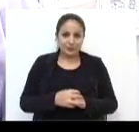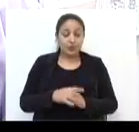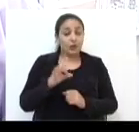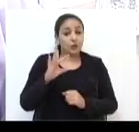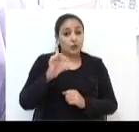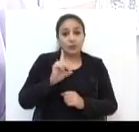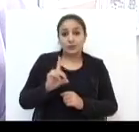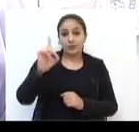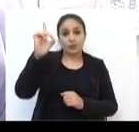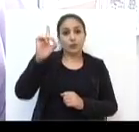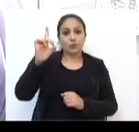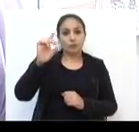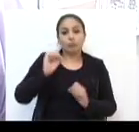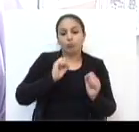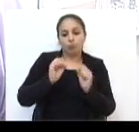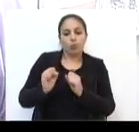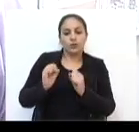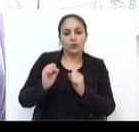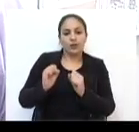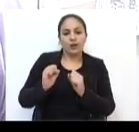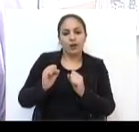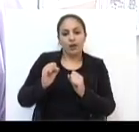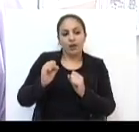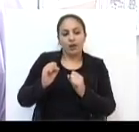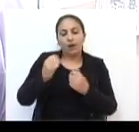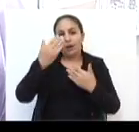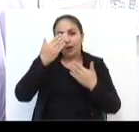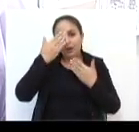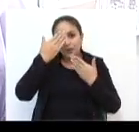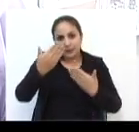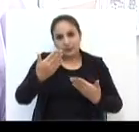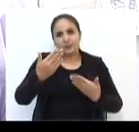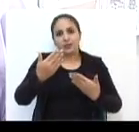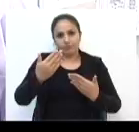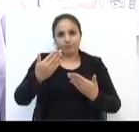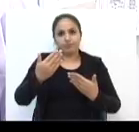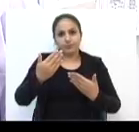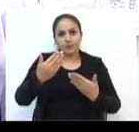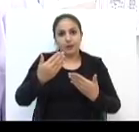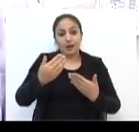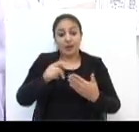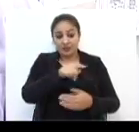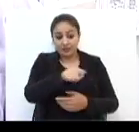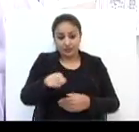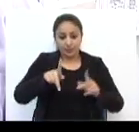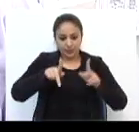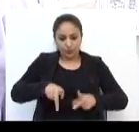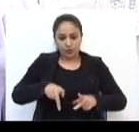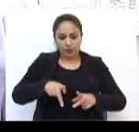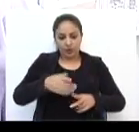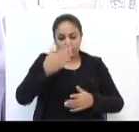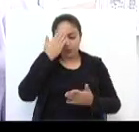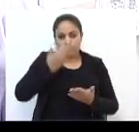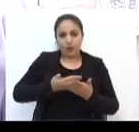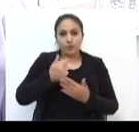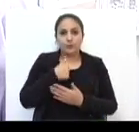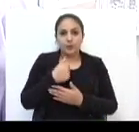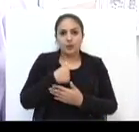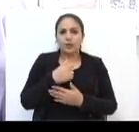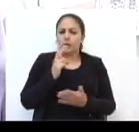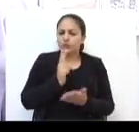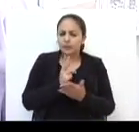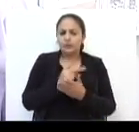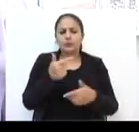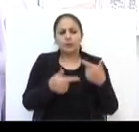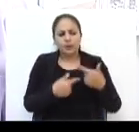só Deus pode agradecer por mim, essas pessoas que acreditaram mais uma vez em mim. Porque todo esse tempo que eu estou na Câmara, eu sempre tentei fazer um